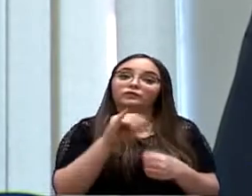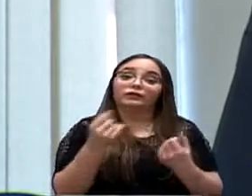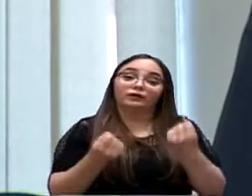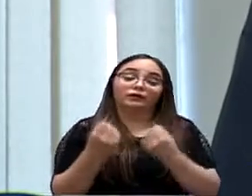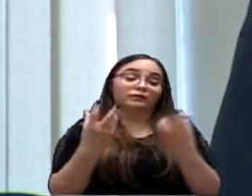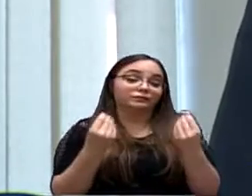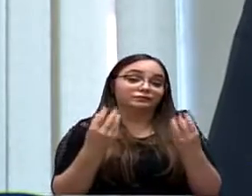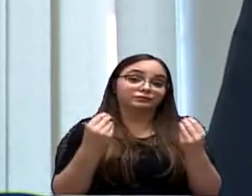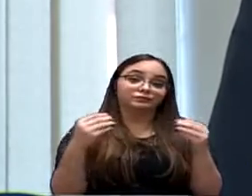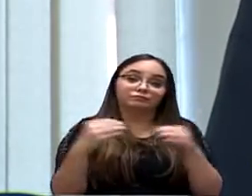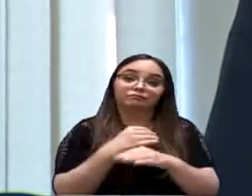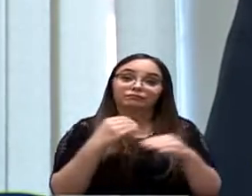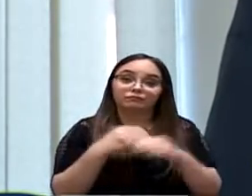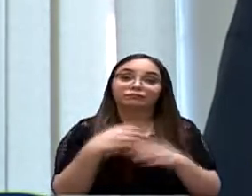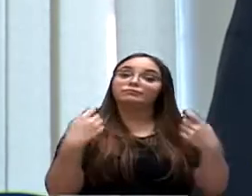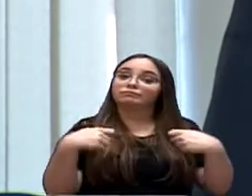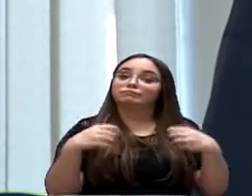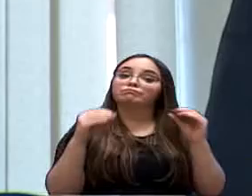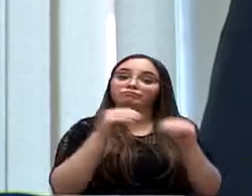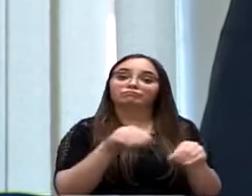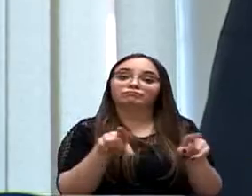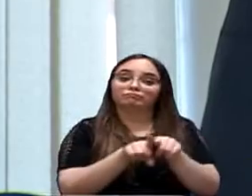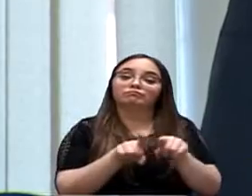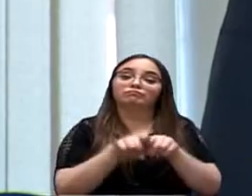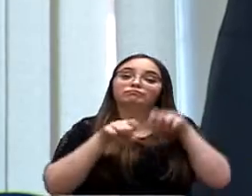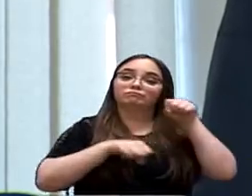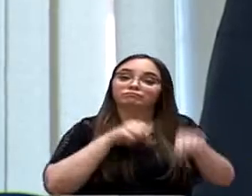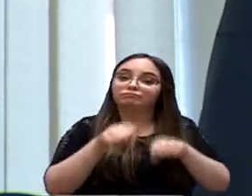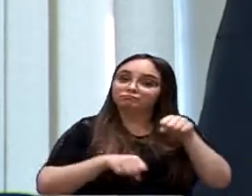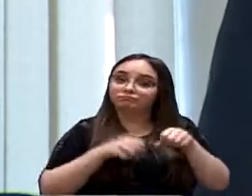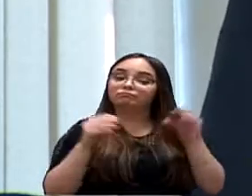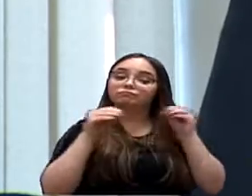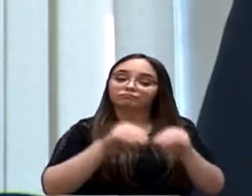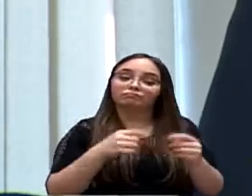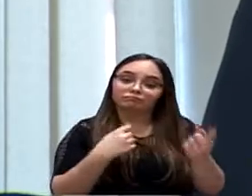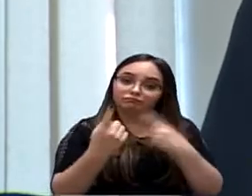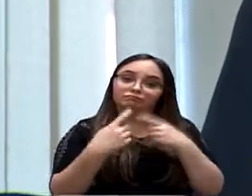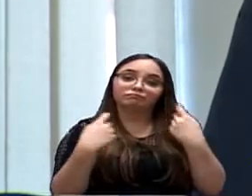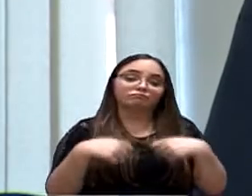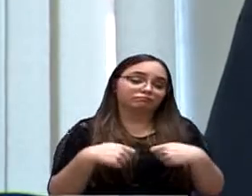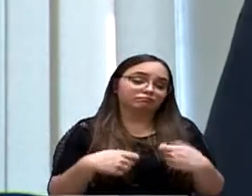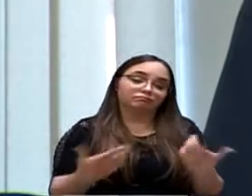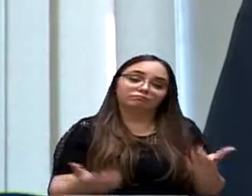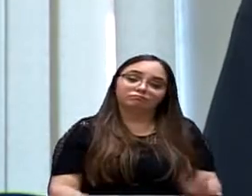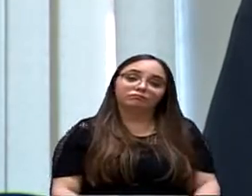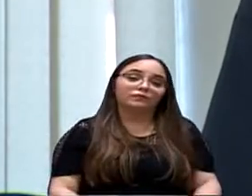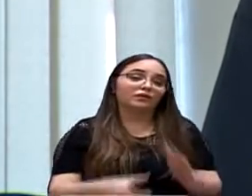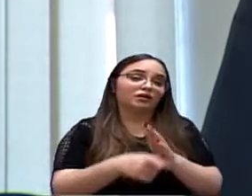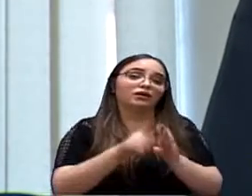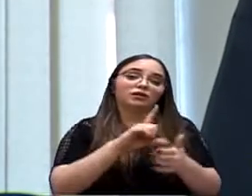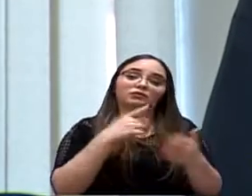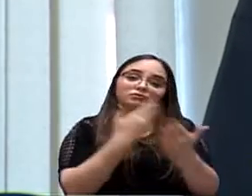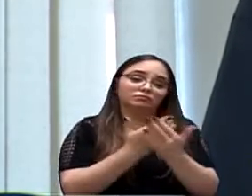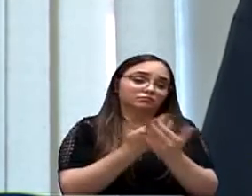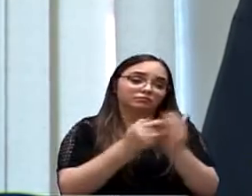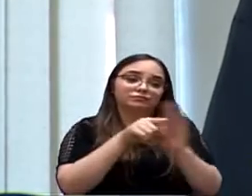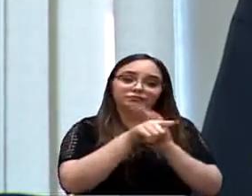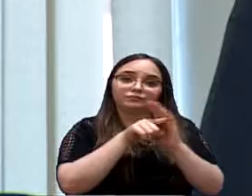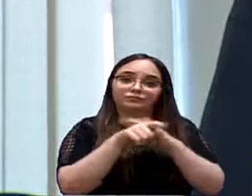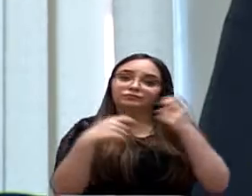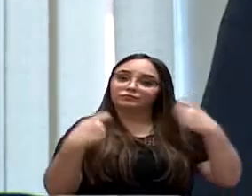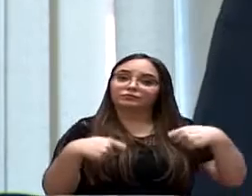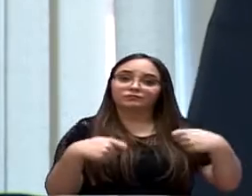baixo. A gente tem que prever ciclovia, por exemplo, para as pessoas que não querem usar o carro. Tudo isso é previsto. Então, tem medidas atenuantes,